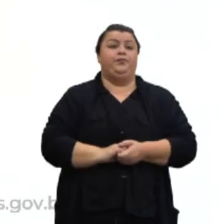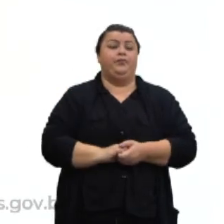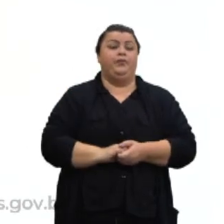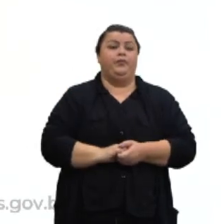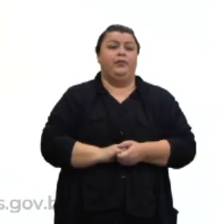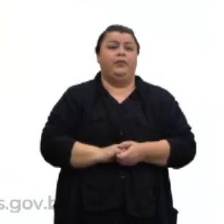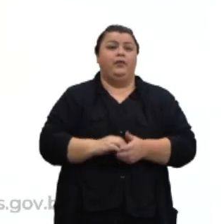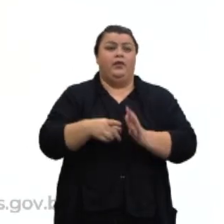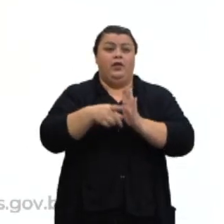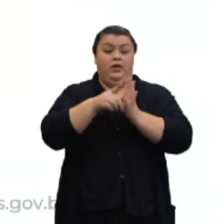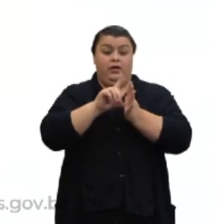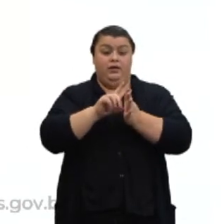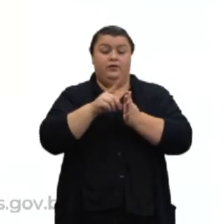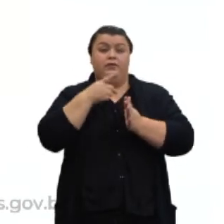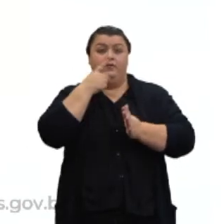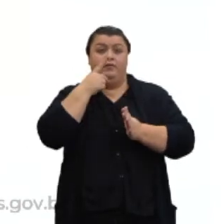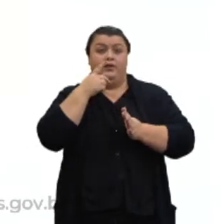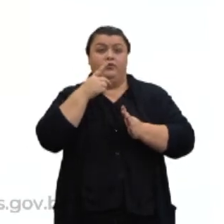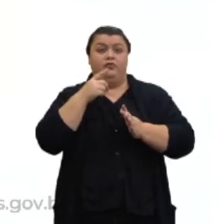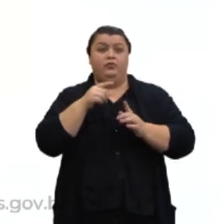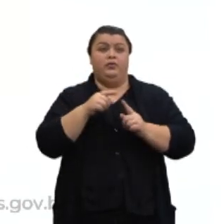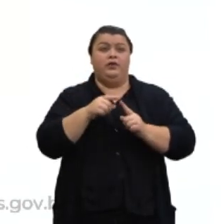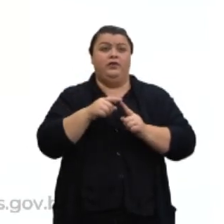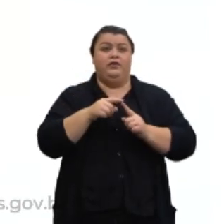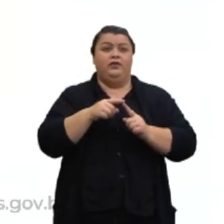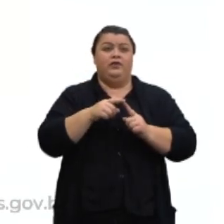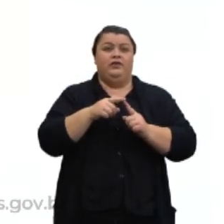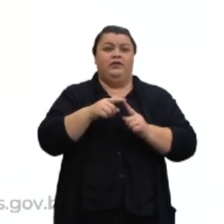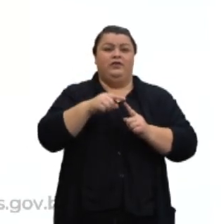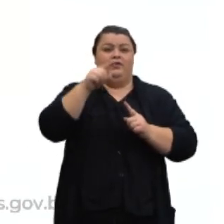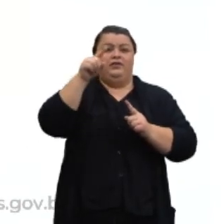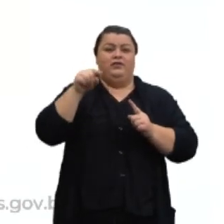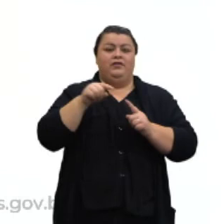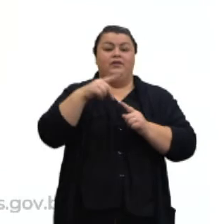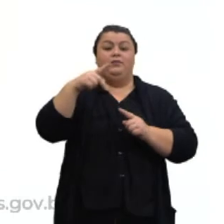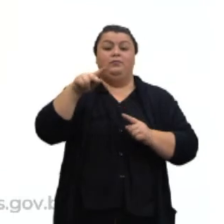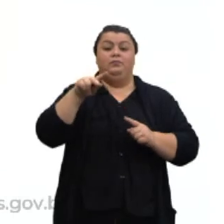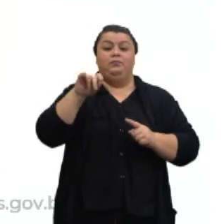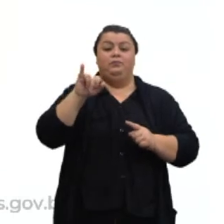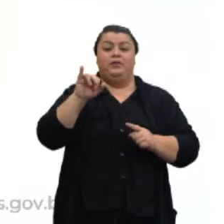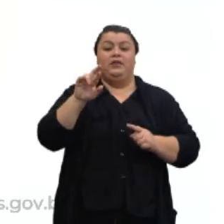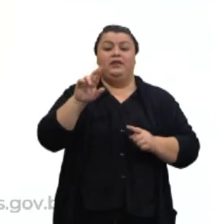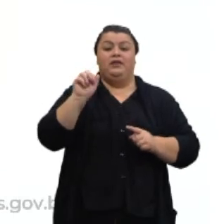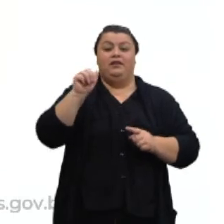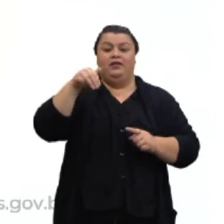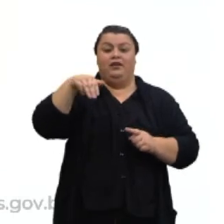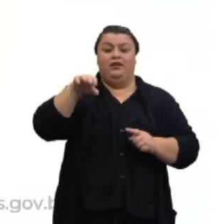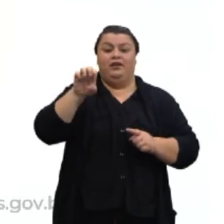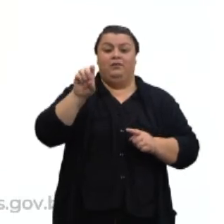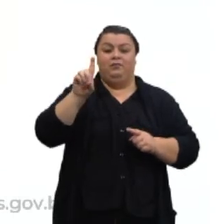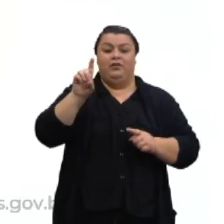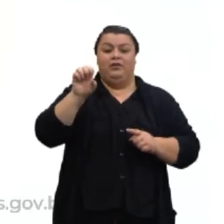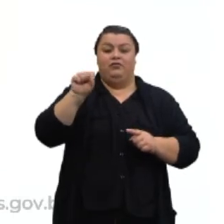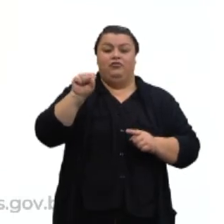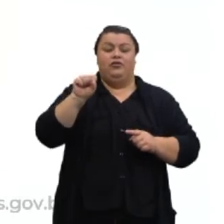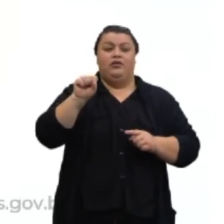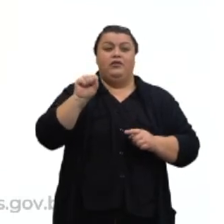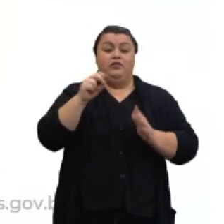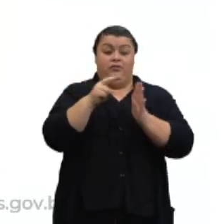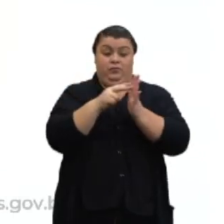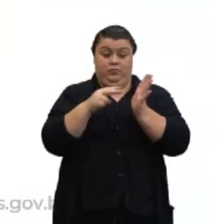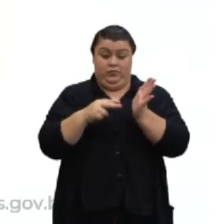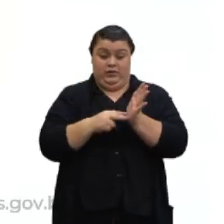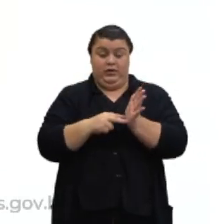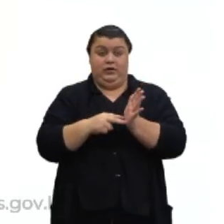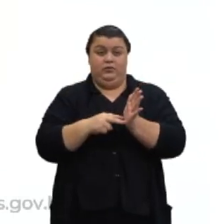Antes de falar sobre as pirâmides, eu quero dizer para vocês que sobre prismas, vocês têm